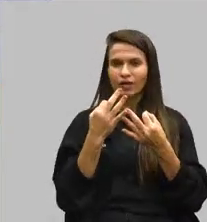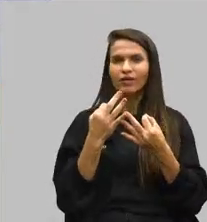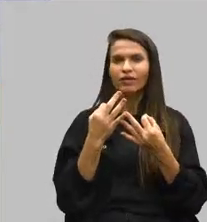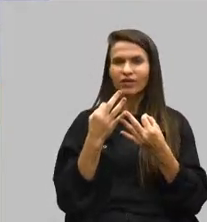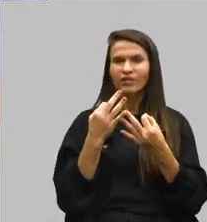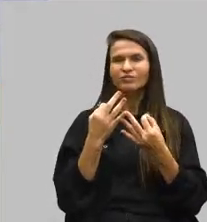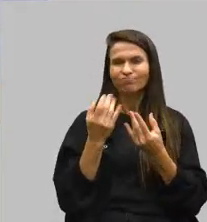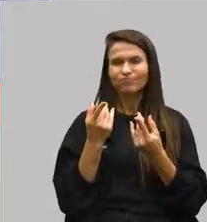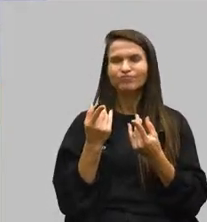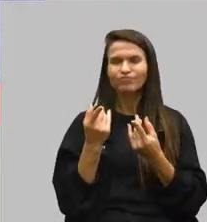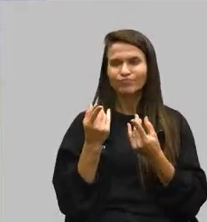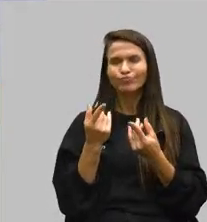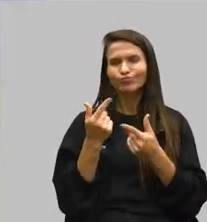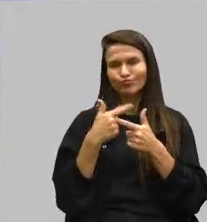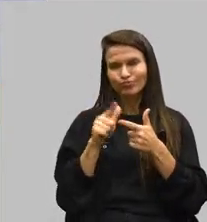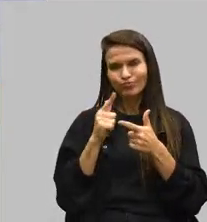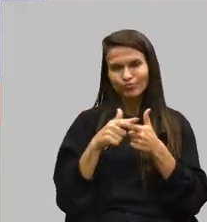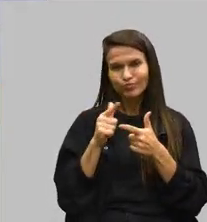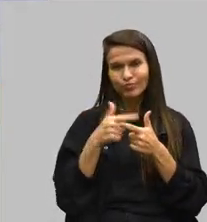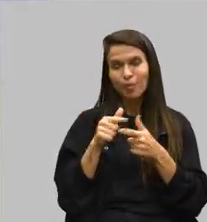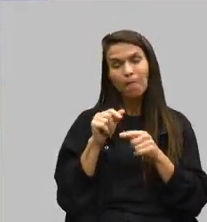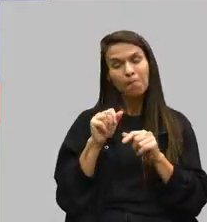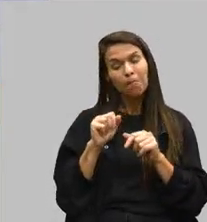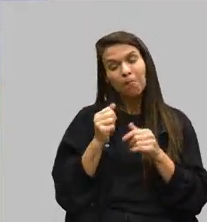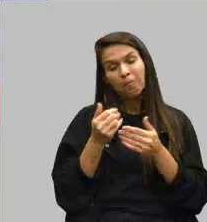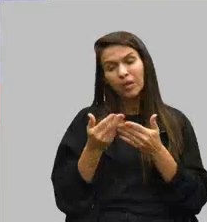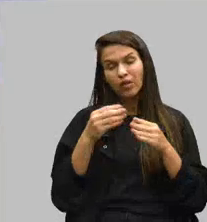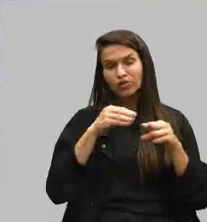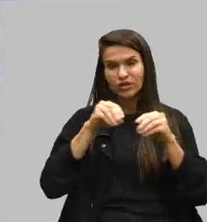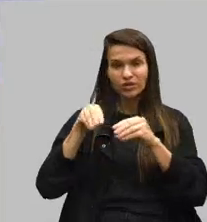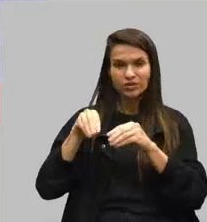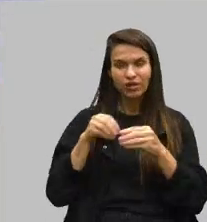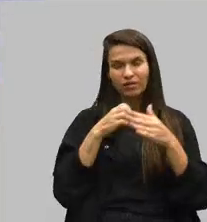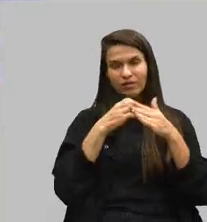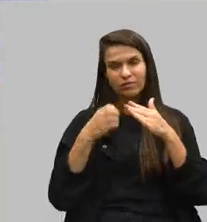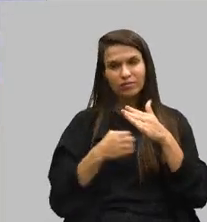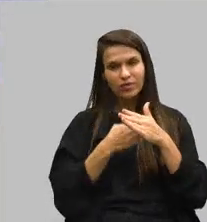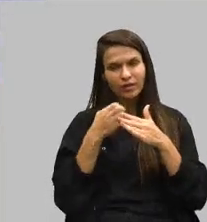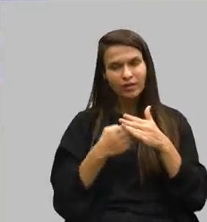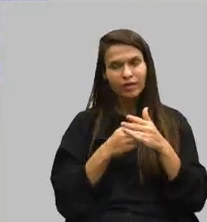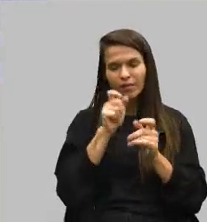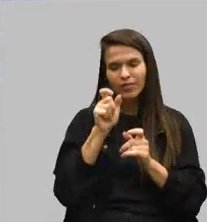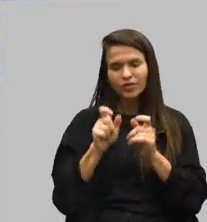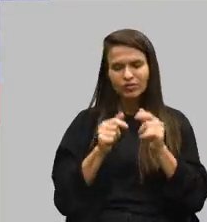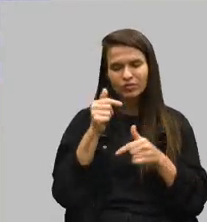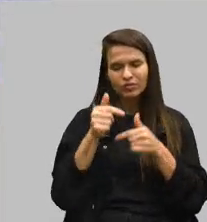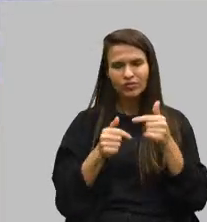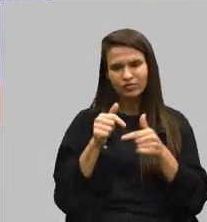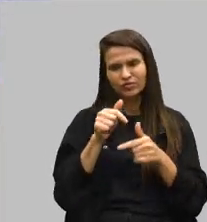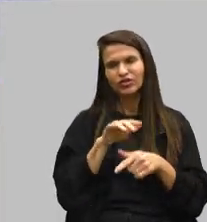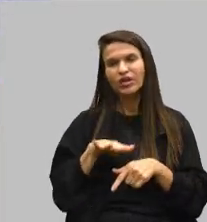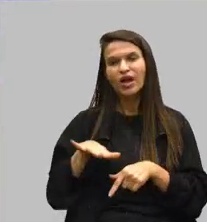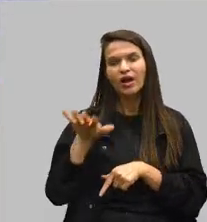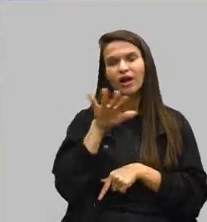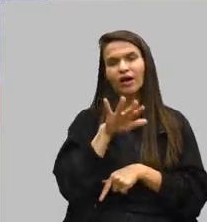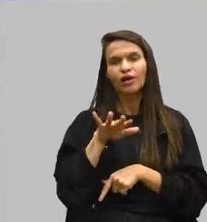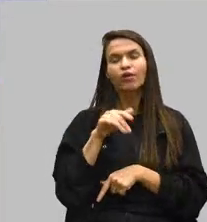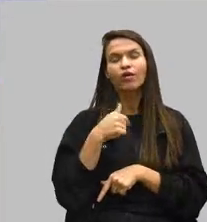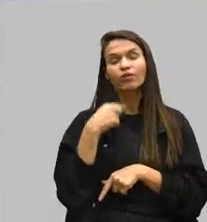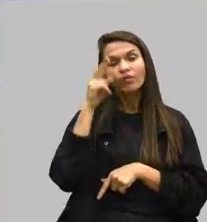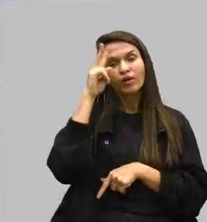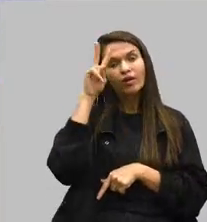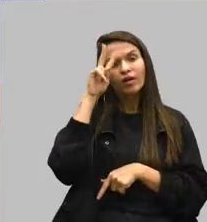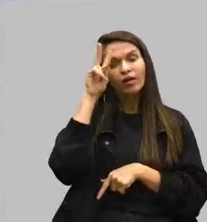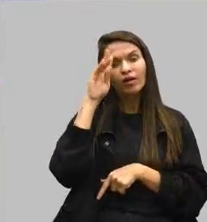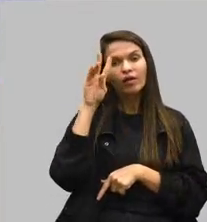vulnerabilidade ali que poderiam estar perdendo suas terras, empresas, trabalhadores, de uma forma geral. E eu lembro que